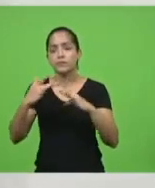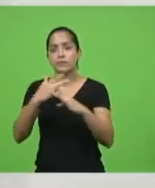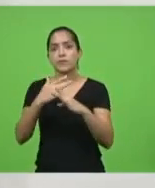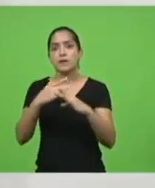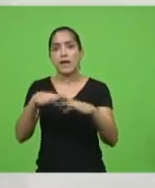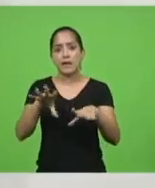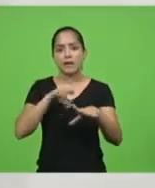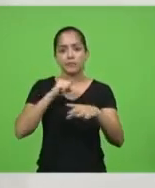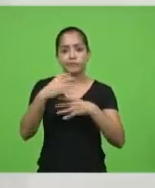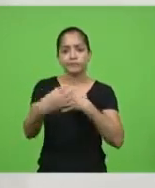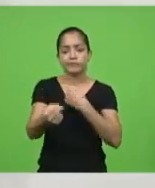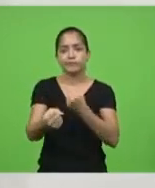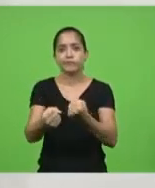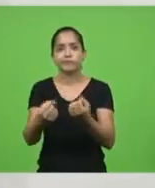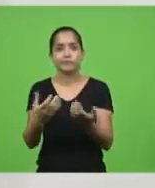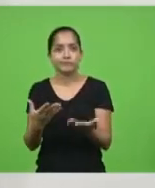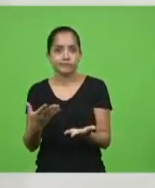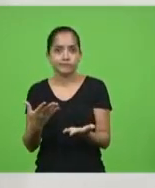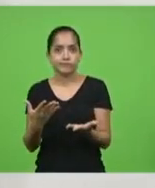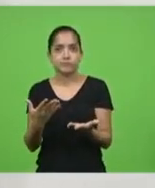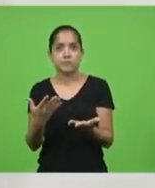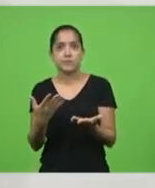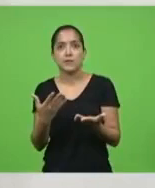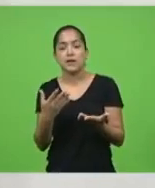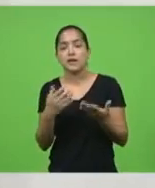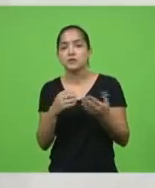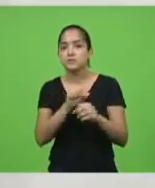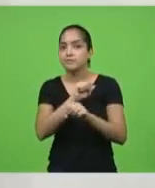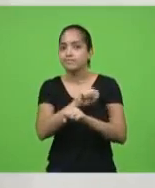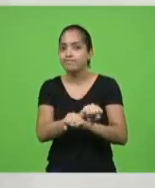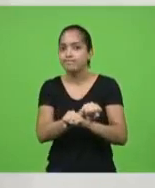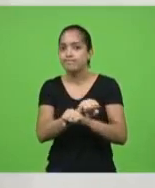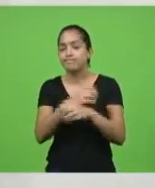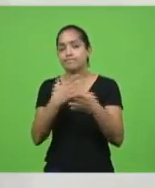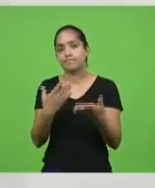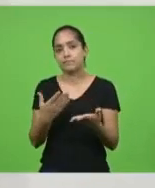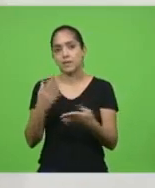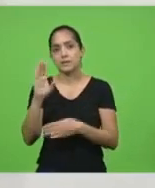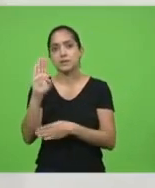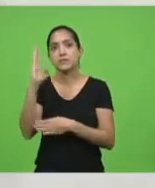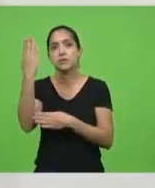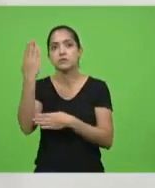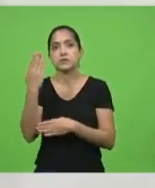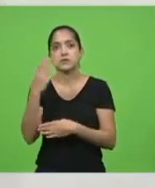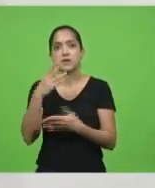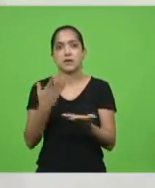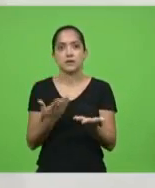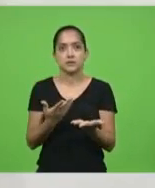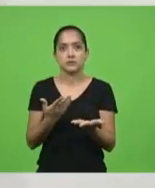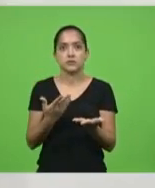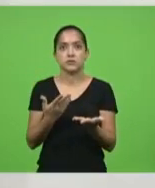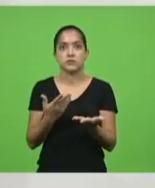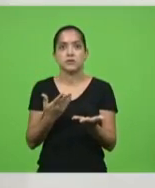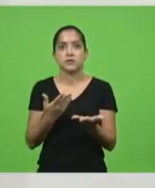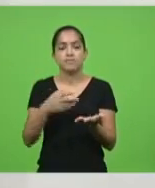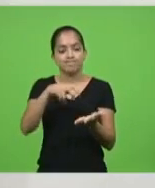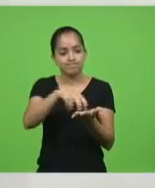amor de Deus, gente. A gente tem que parar com essa hipocrisia de penalizar a iniciativa privada